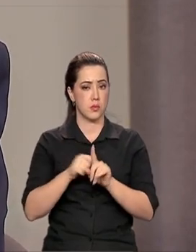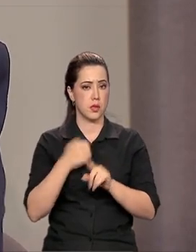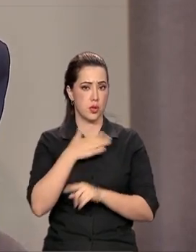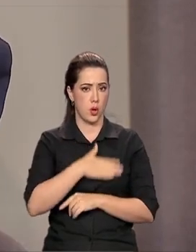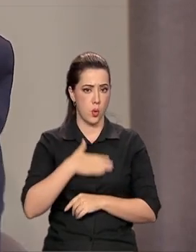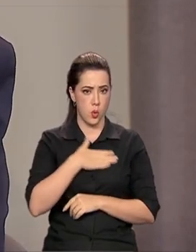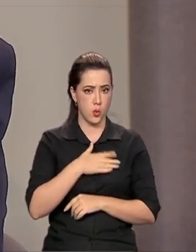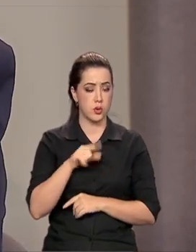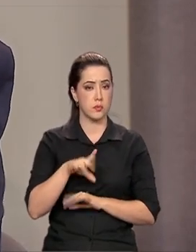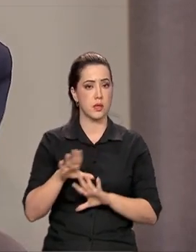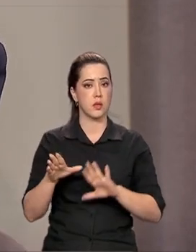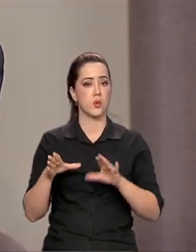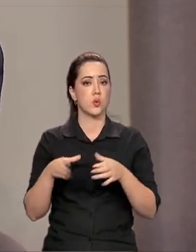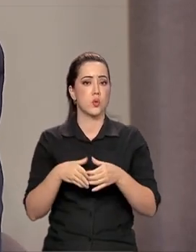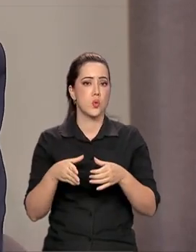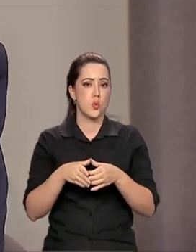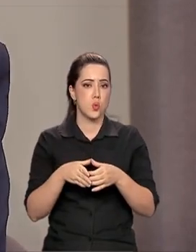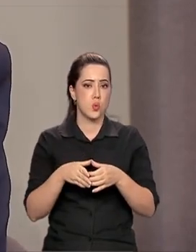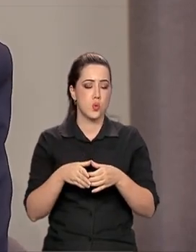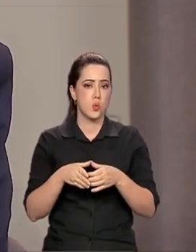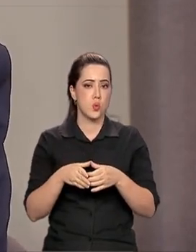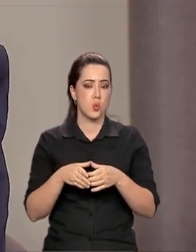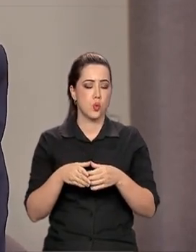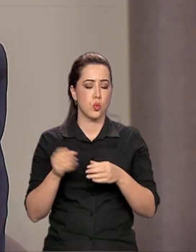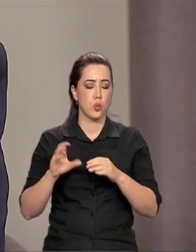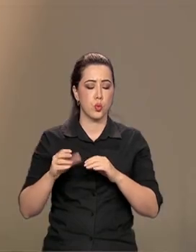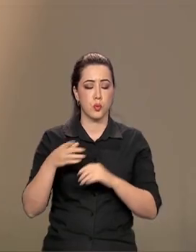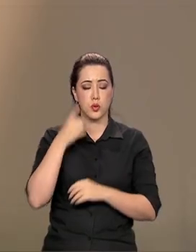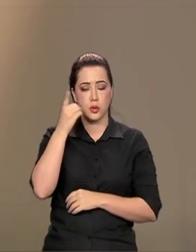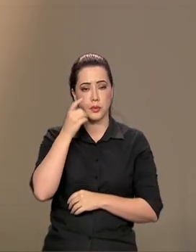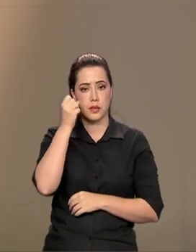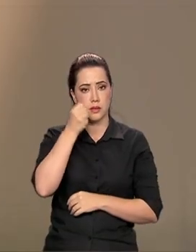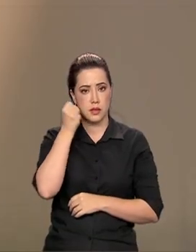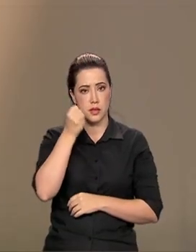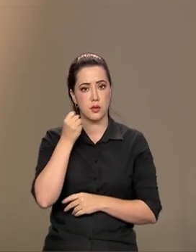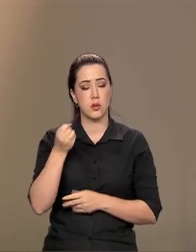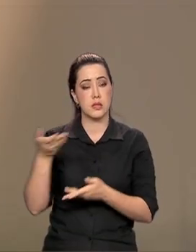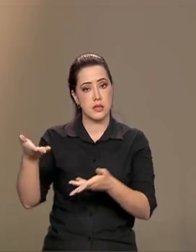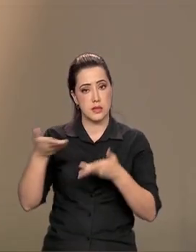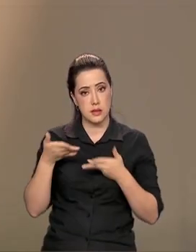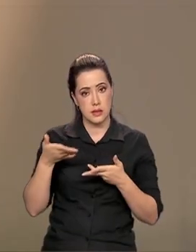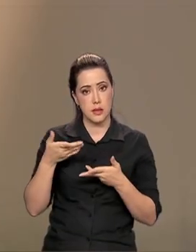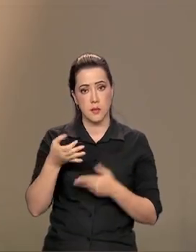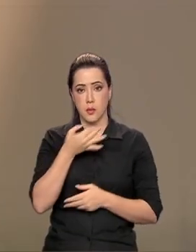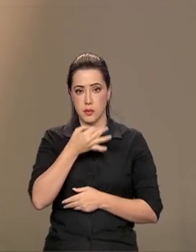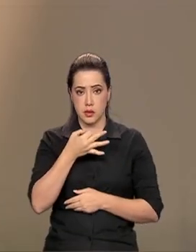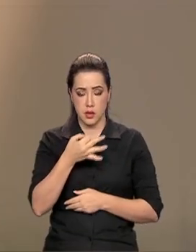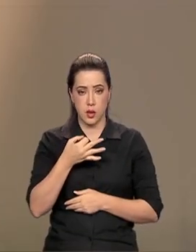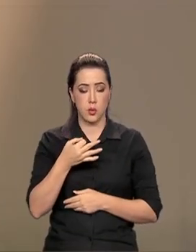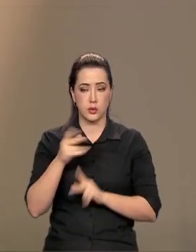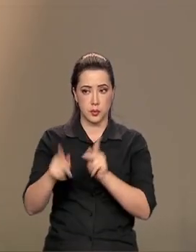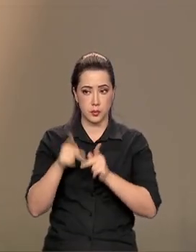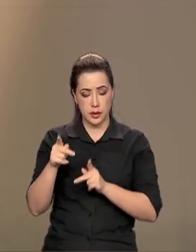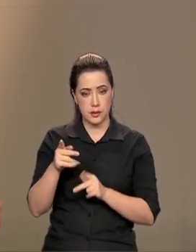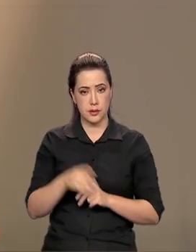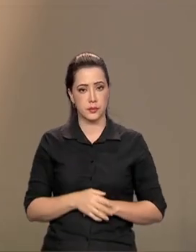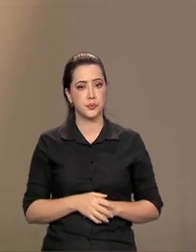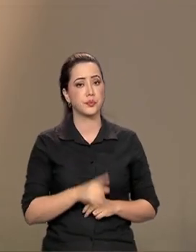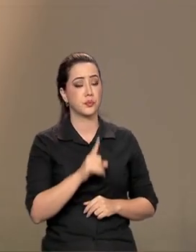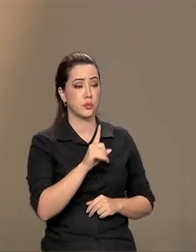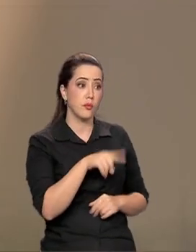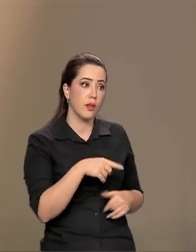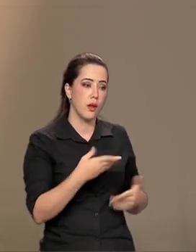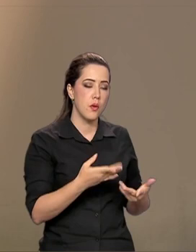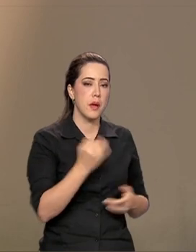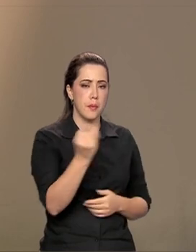parlamentares acolham realmente os interesses da população brasileira? Com certeza. É muito importante a sua pergunta para a gente também esclarecer